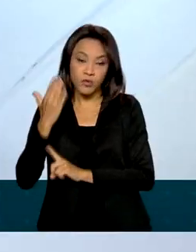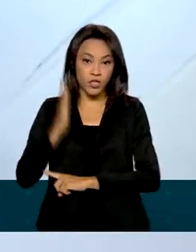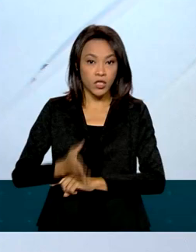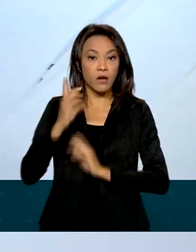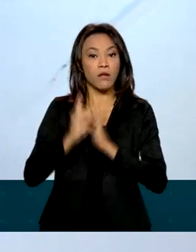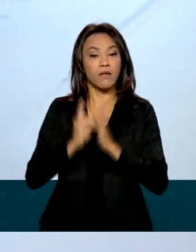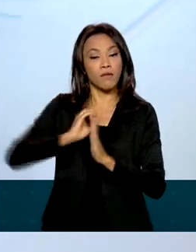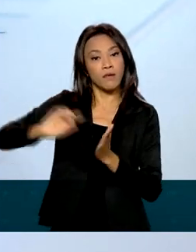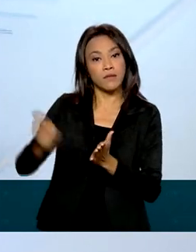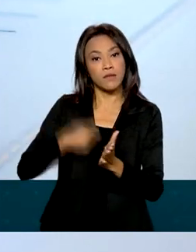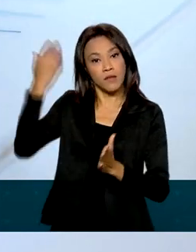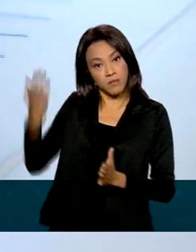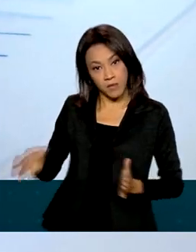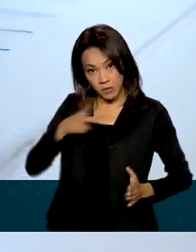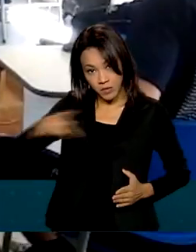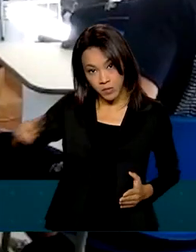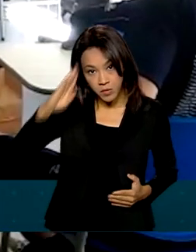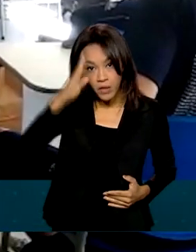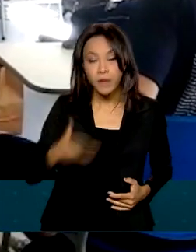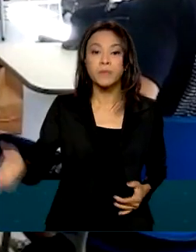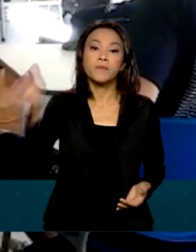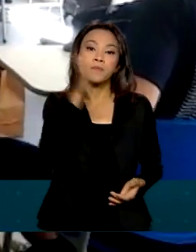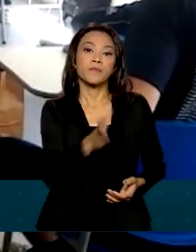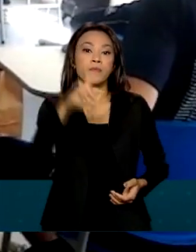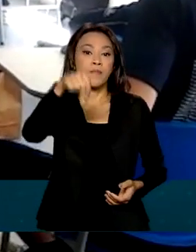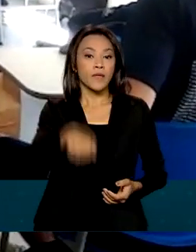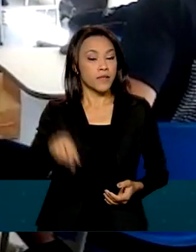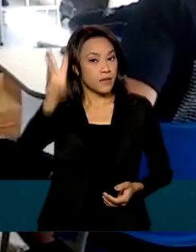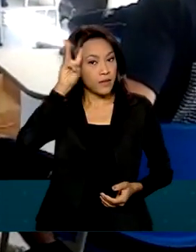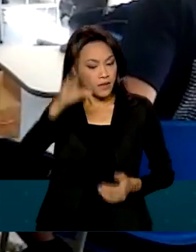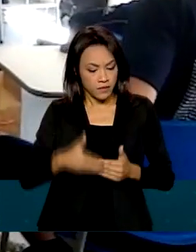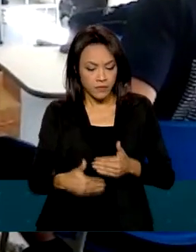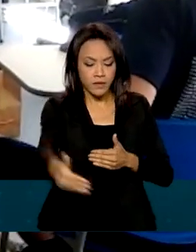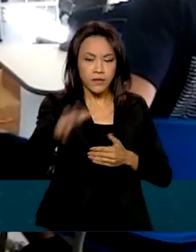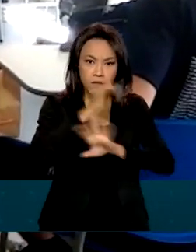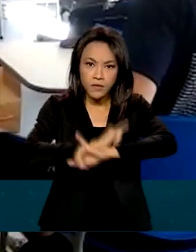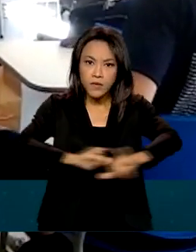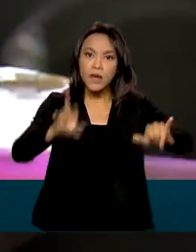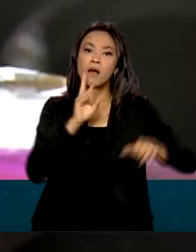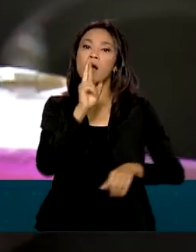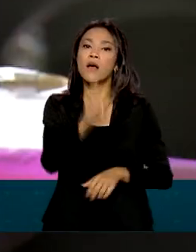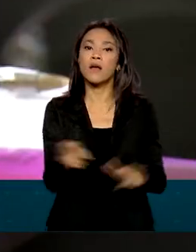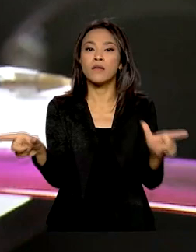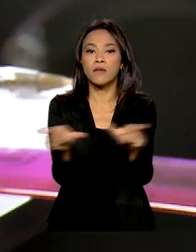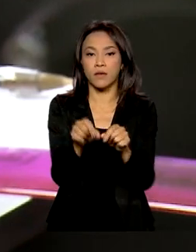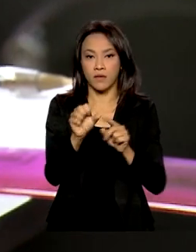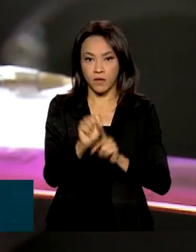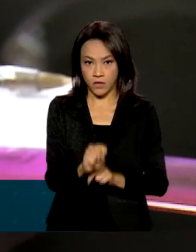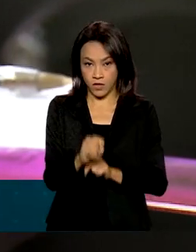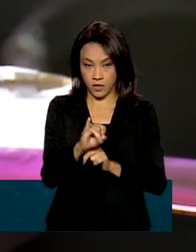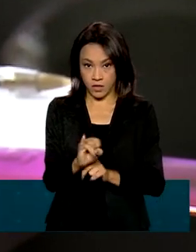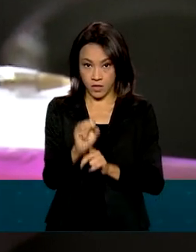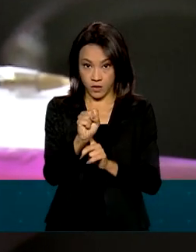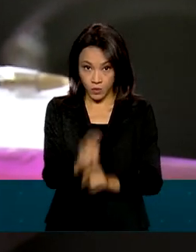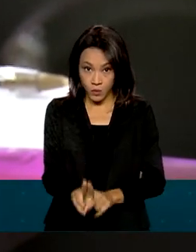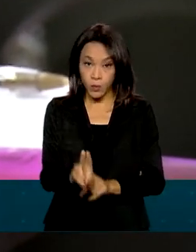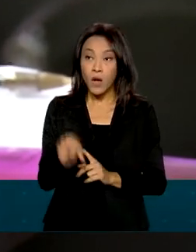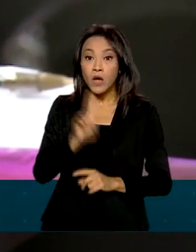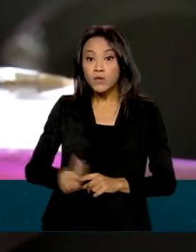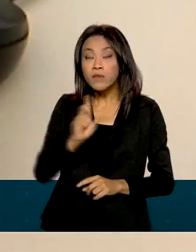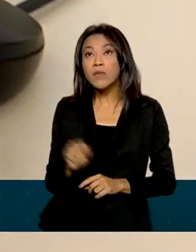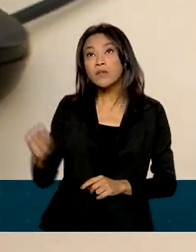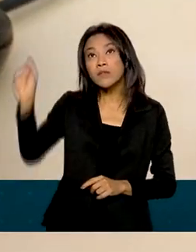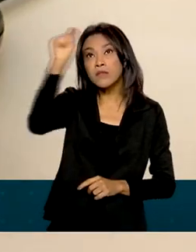Bolsonaro. E também nesta terça-feira, Renata, será divulgado o resultado do Sisu. Nele, as instituições de ensino superior oferecem